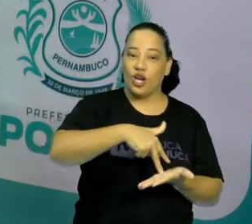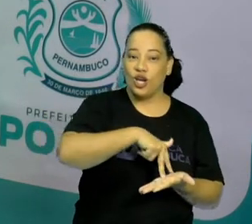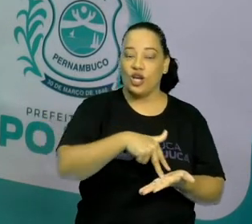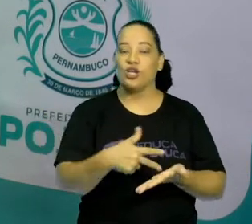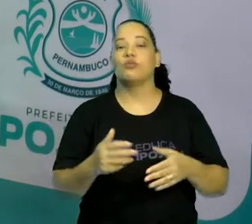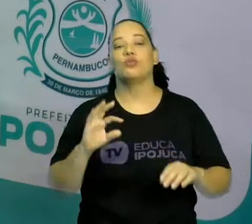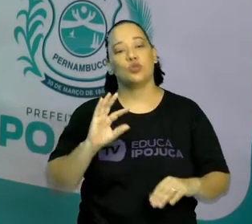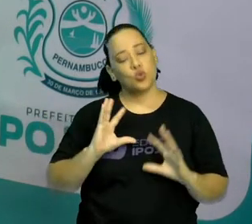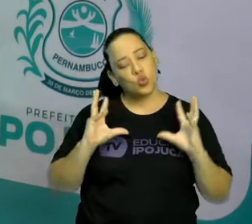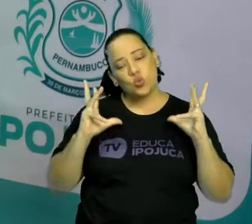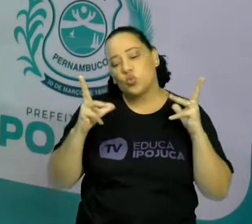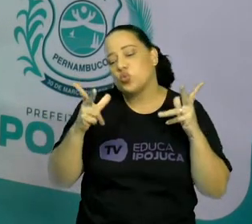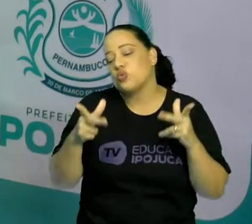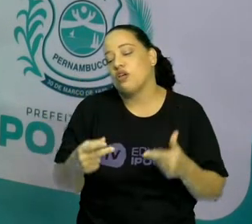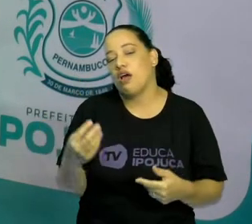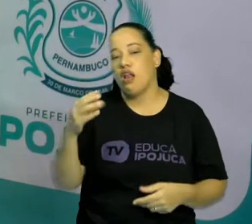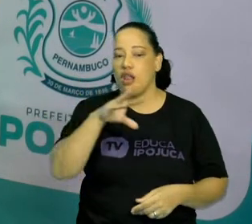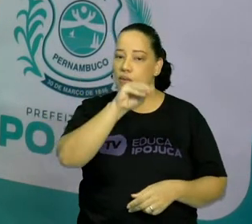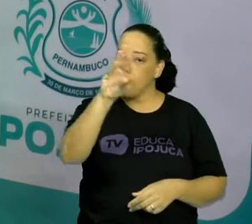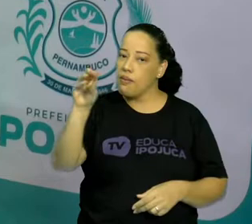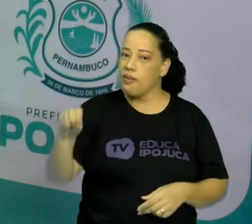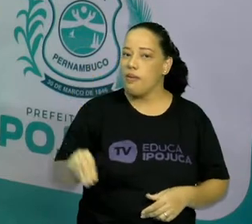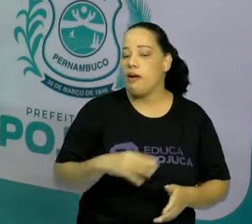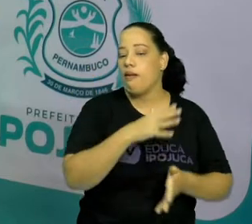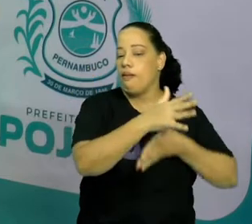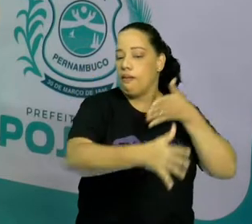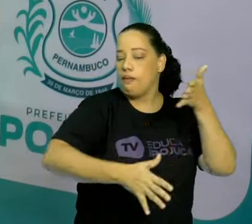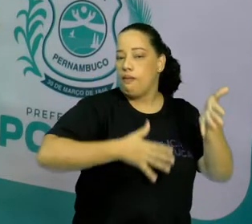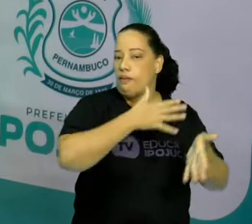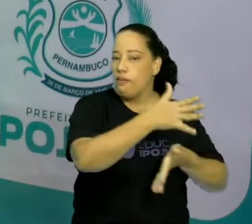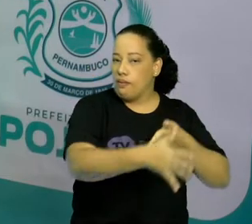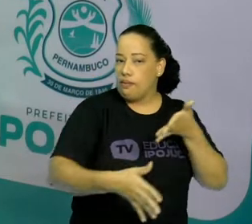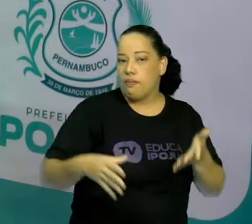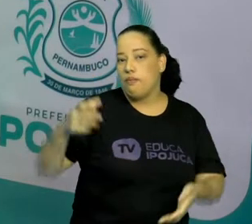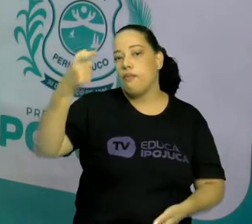a linguagem oral e a memória da criança.